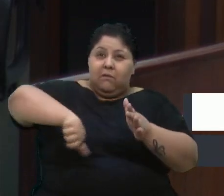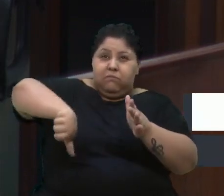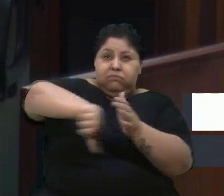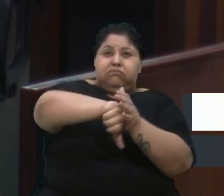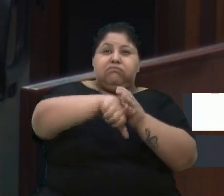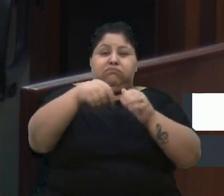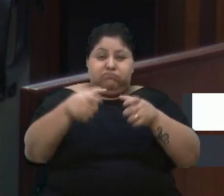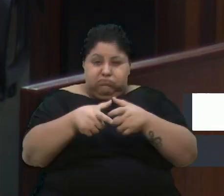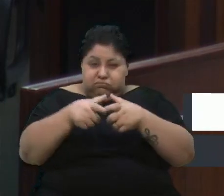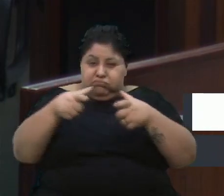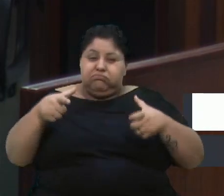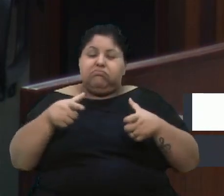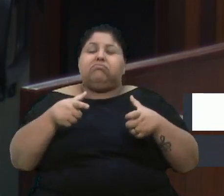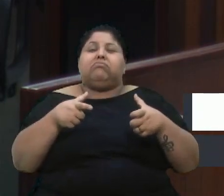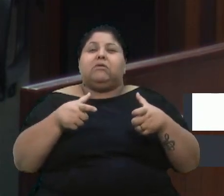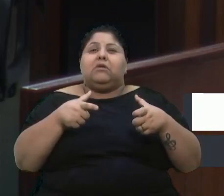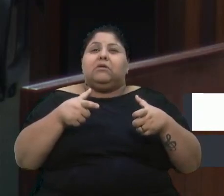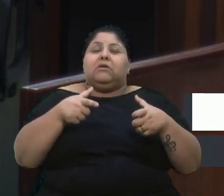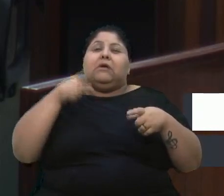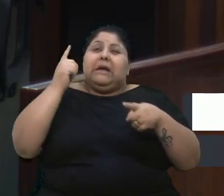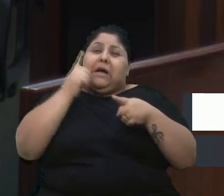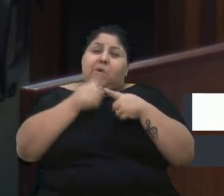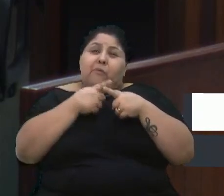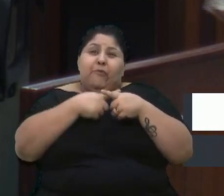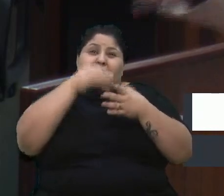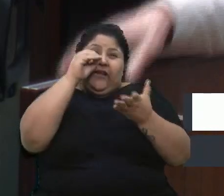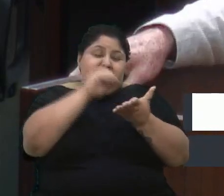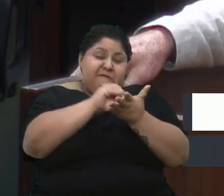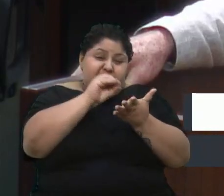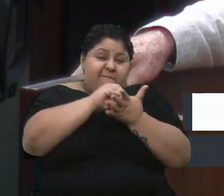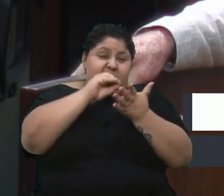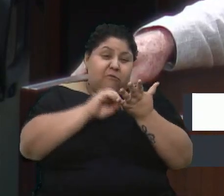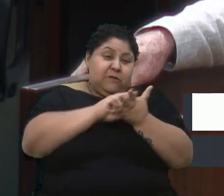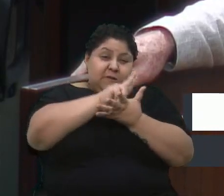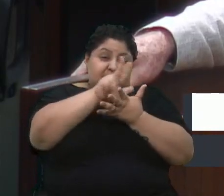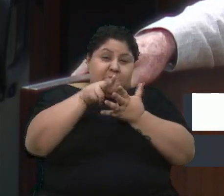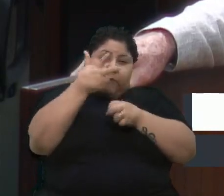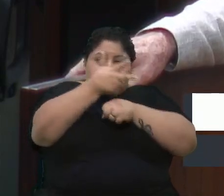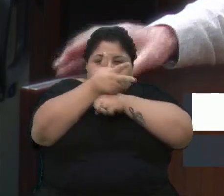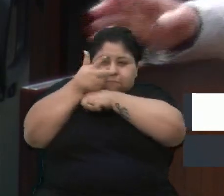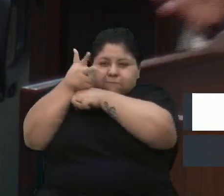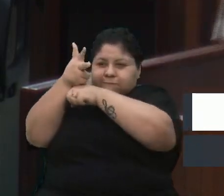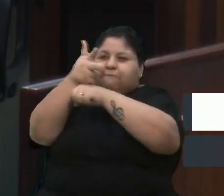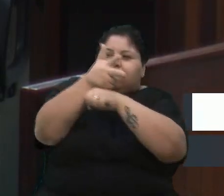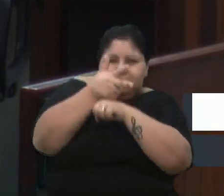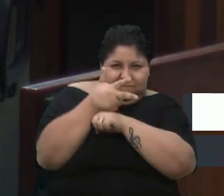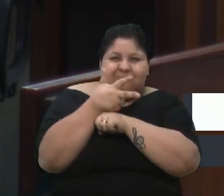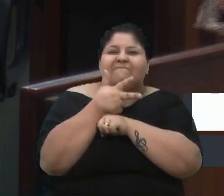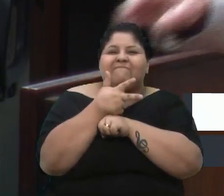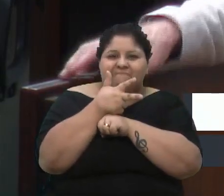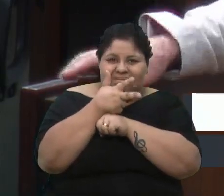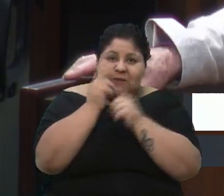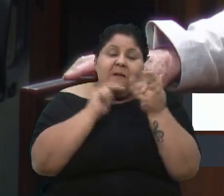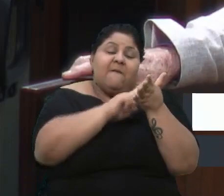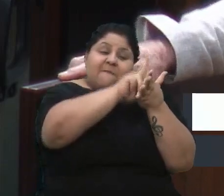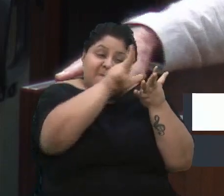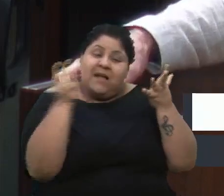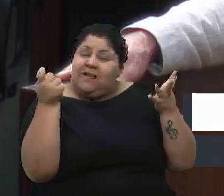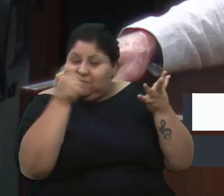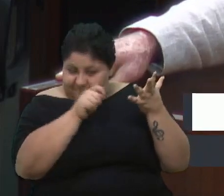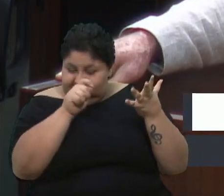maiores em função de várias vertentes, ou seja, de várias possibilidades.